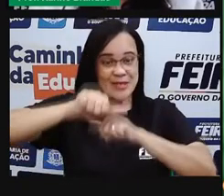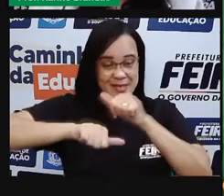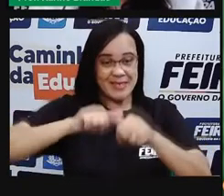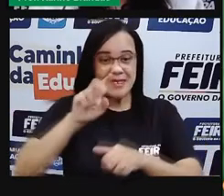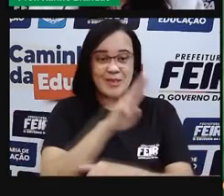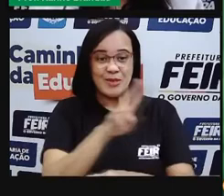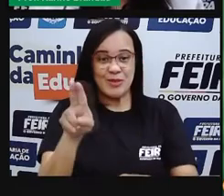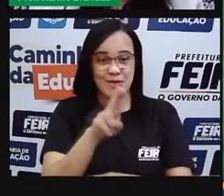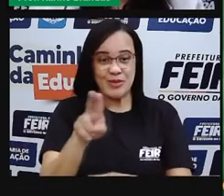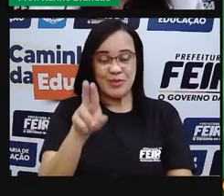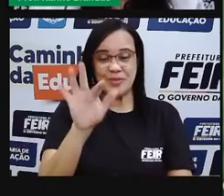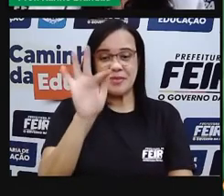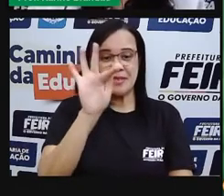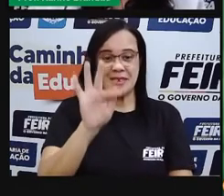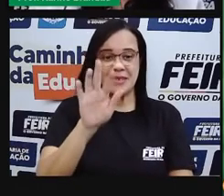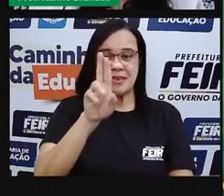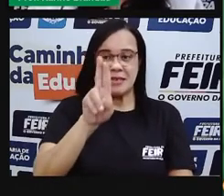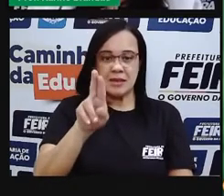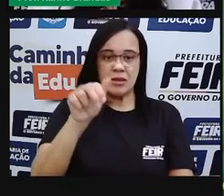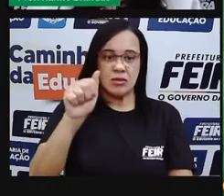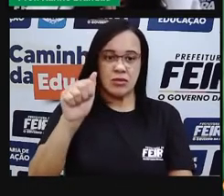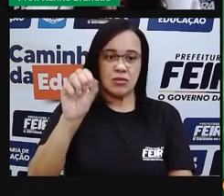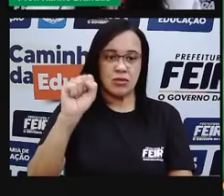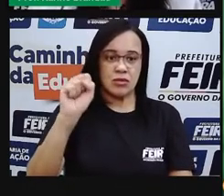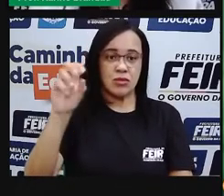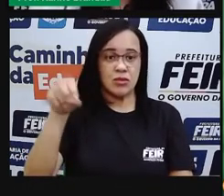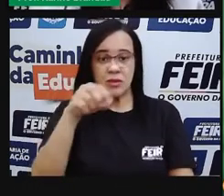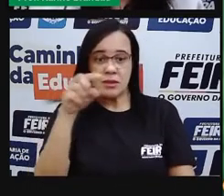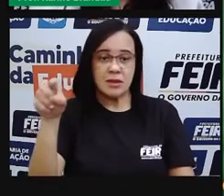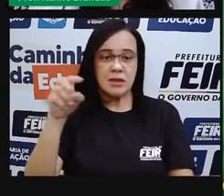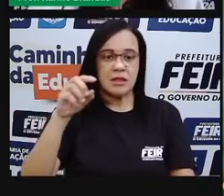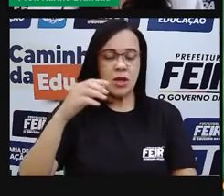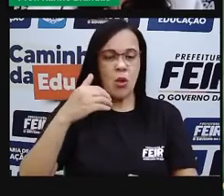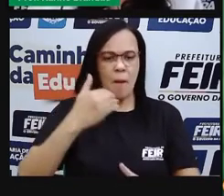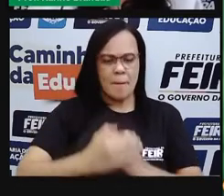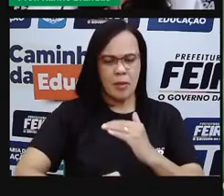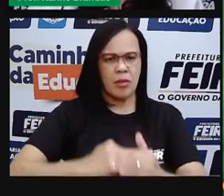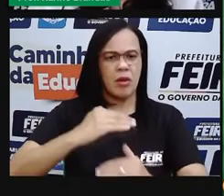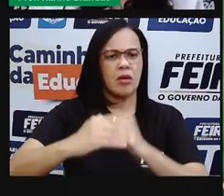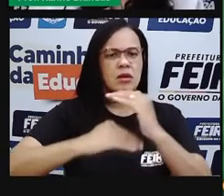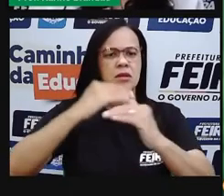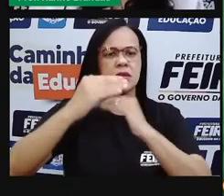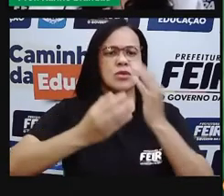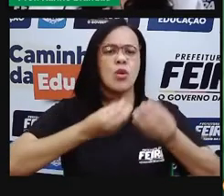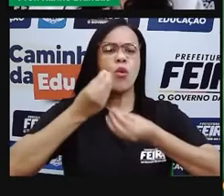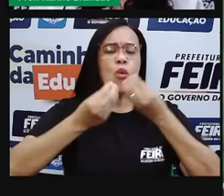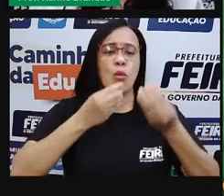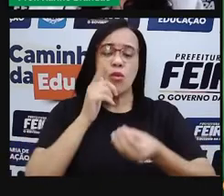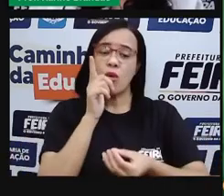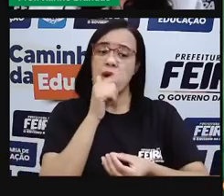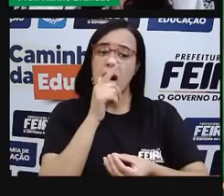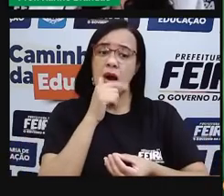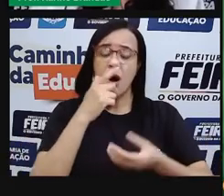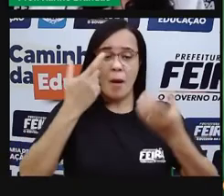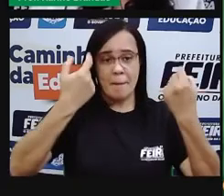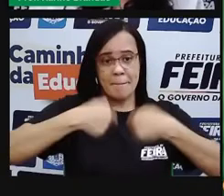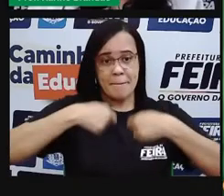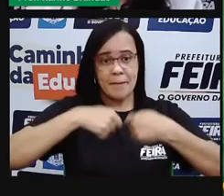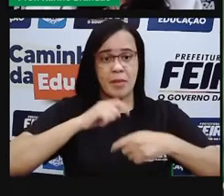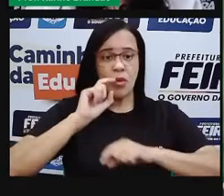Essa mudança de estado físico, né? Então, nesse processo de fusão, a água, ela vai precisar